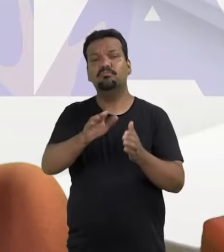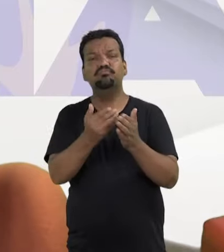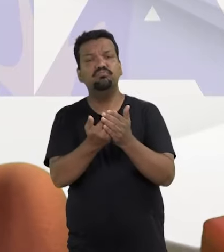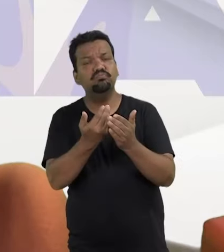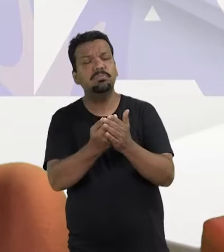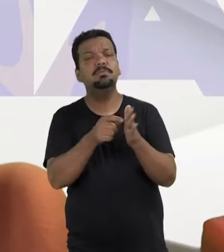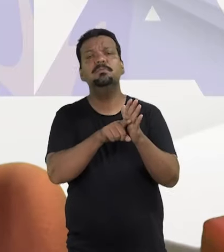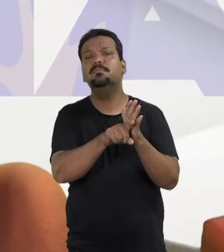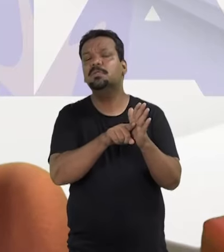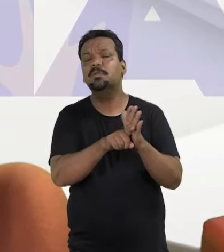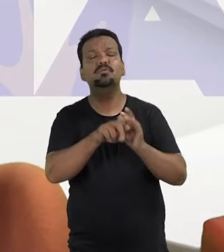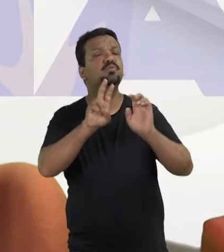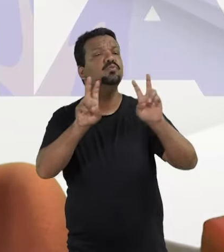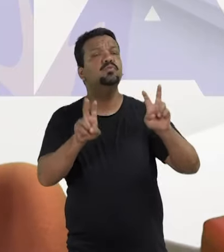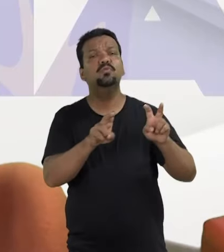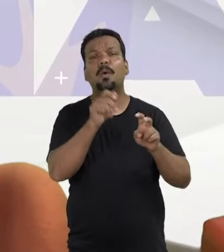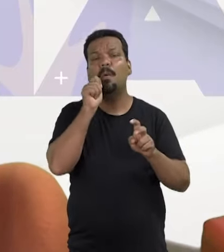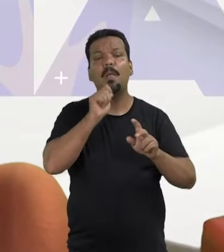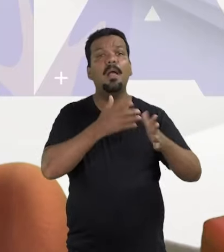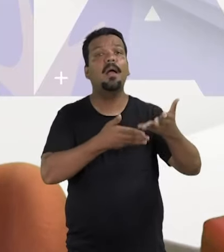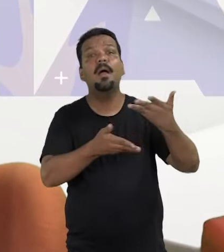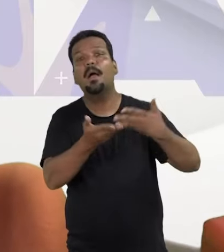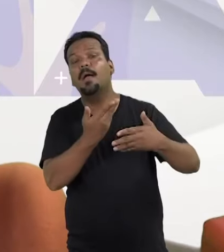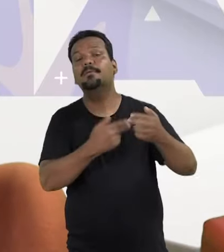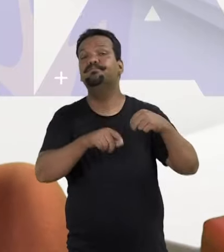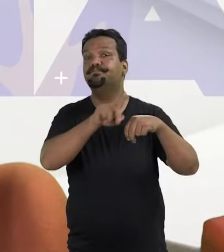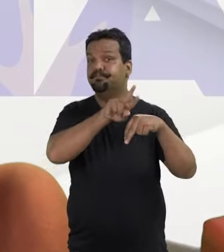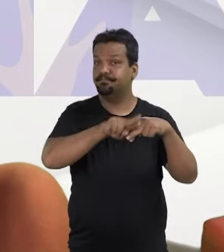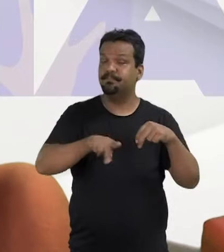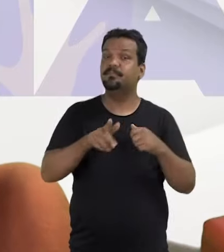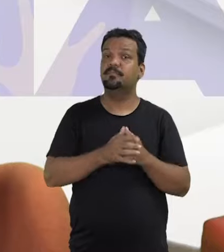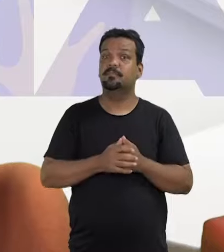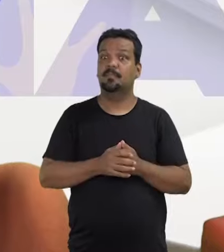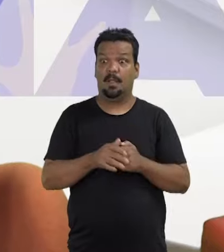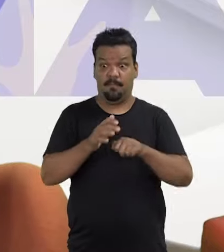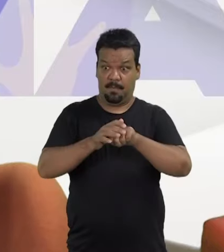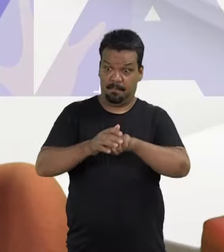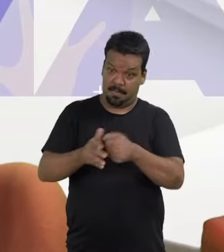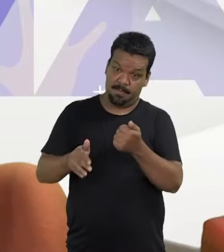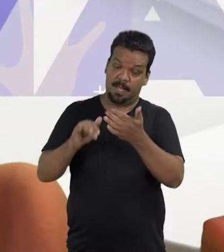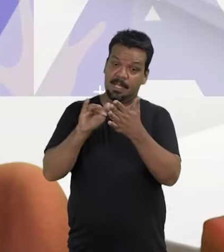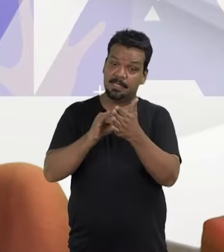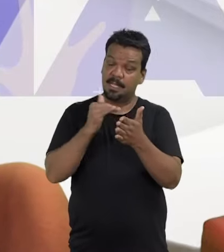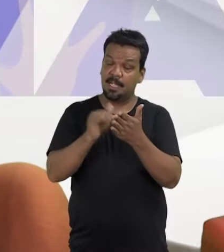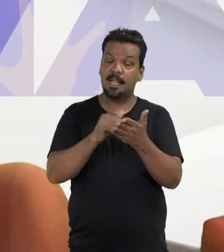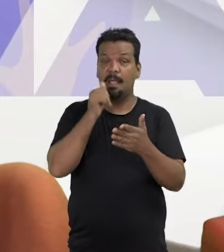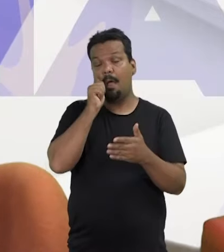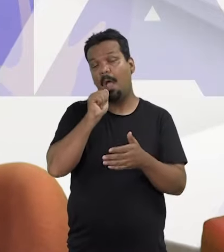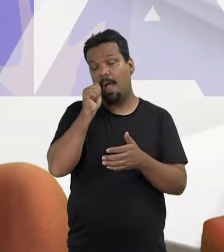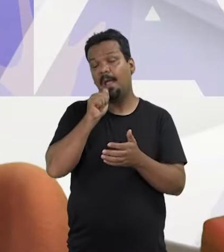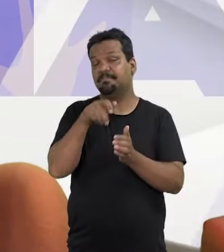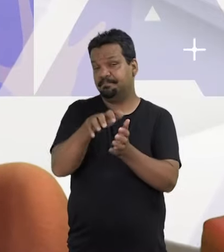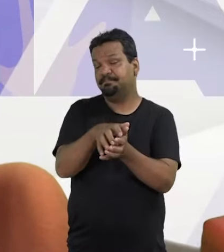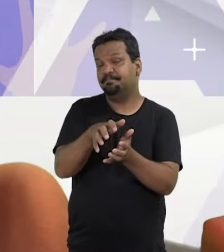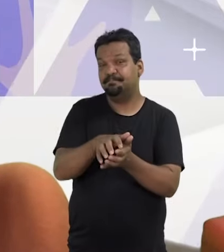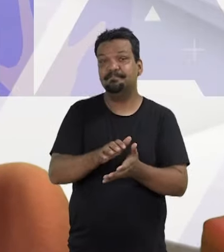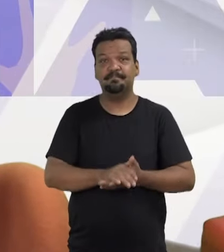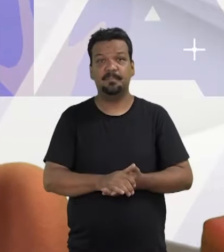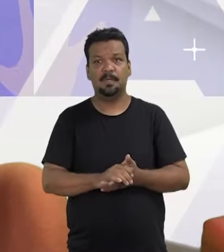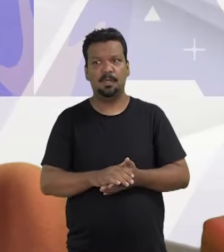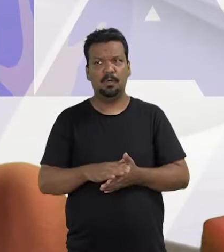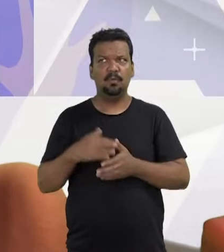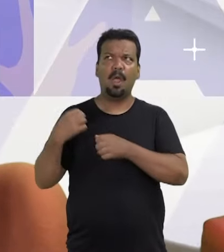Nordeste de estudos e pesquisas sobre a mulher, relações de gênero. Foi a primeira secretária da Mulher de